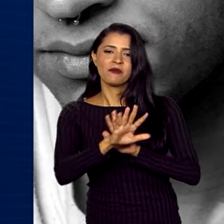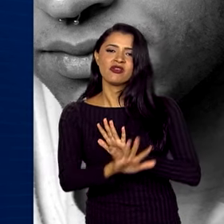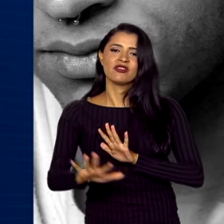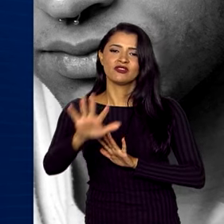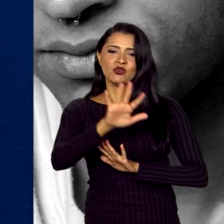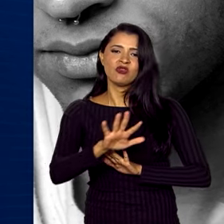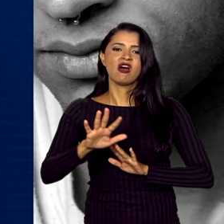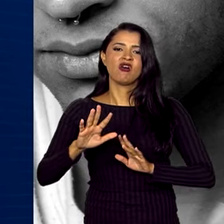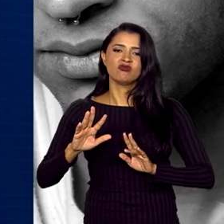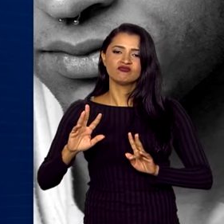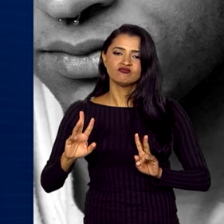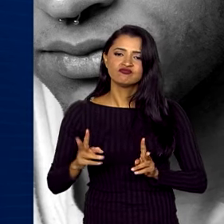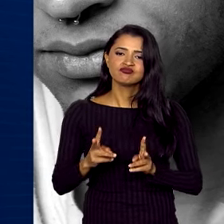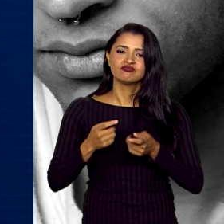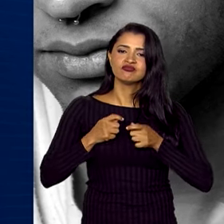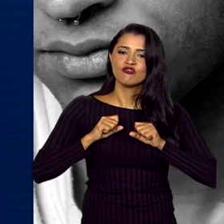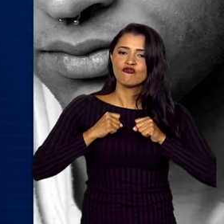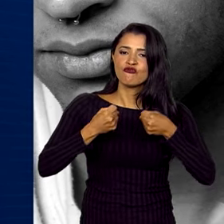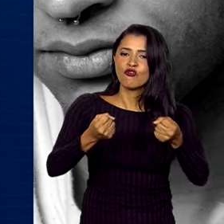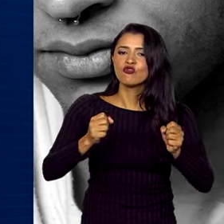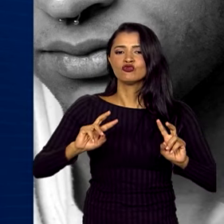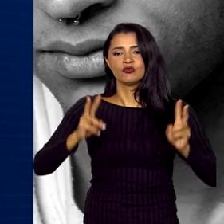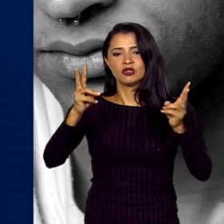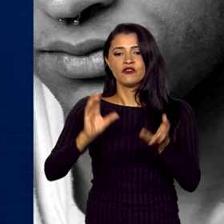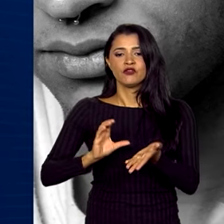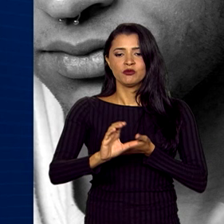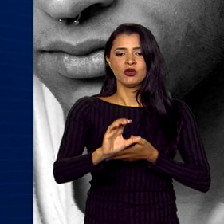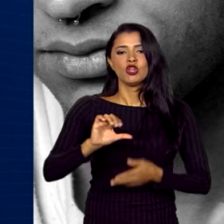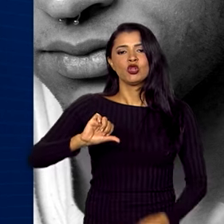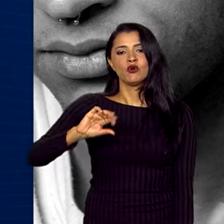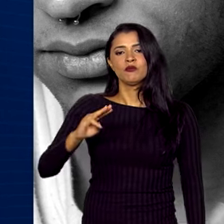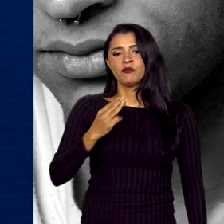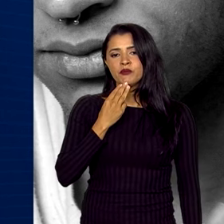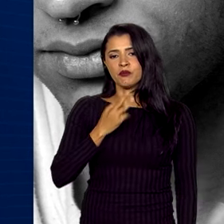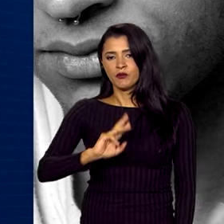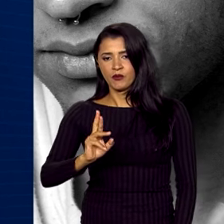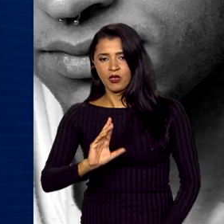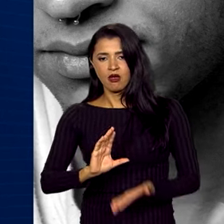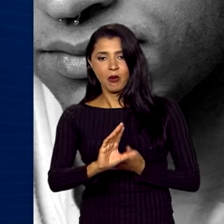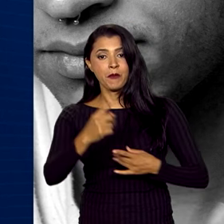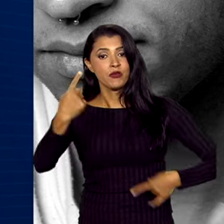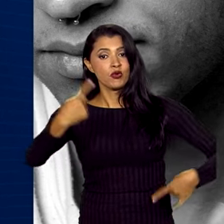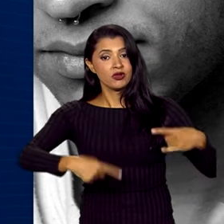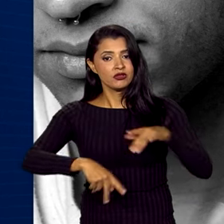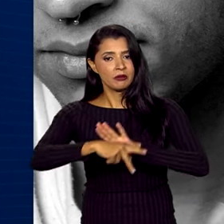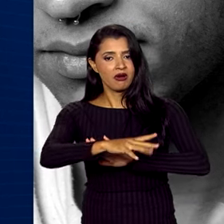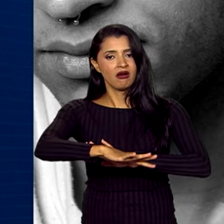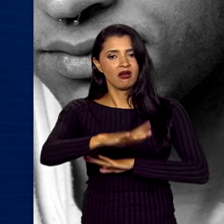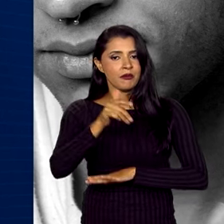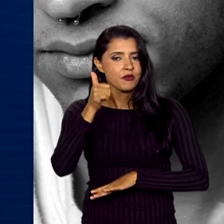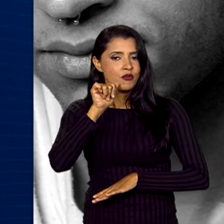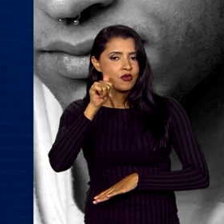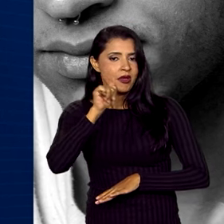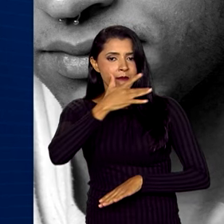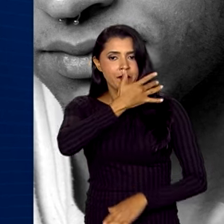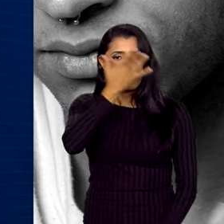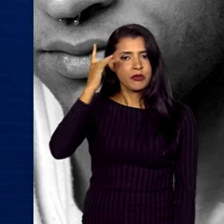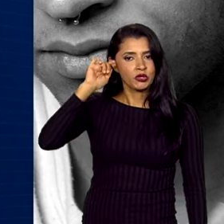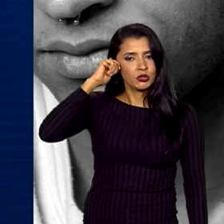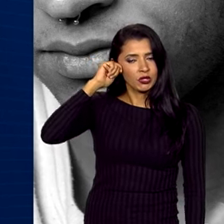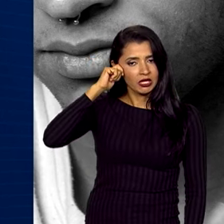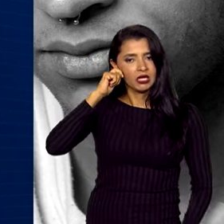Ações Afirmativas, com investimento de 9 milhões de reais para políticas voltadas a mulheres e pessoas negras,